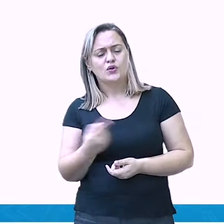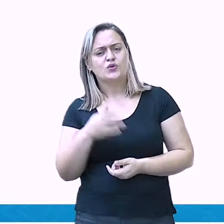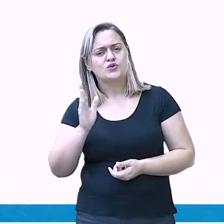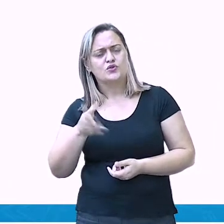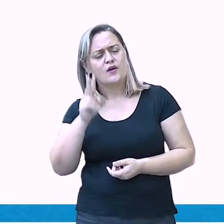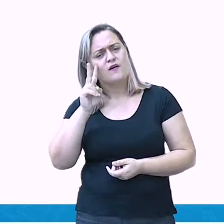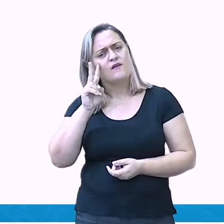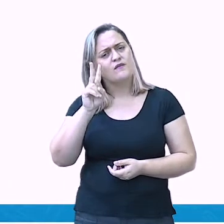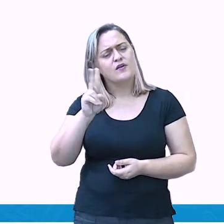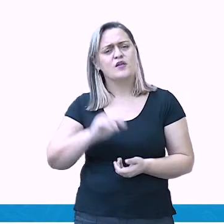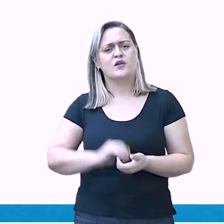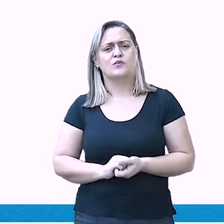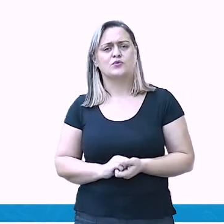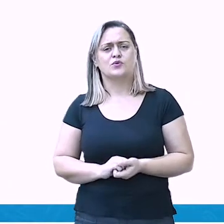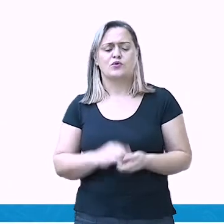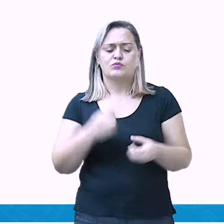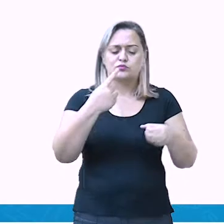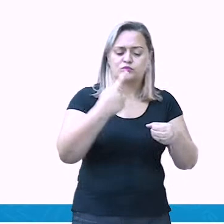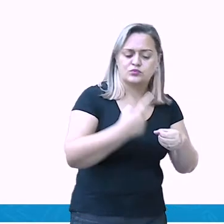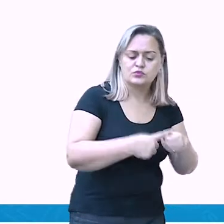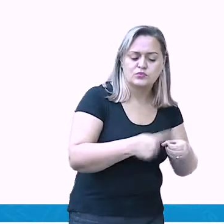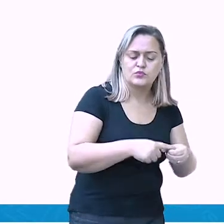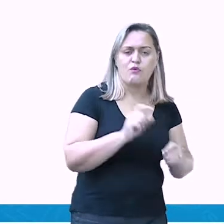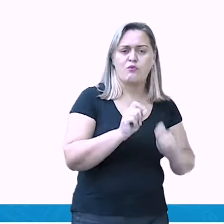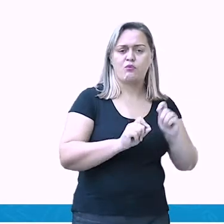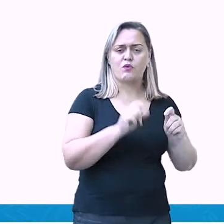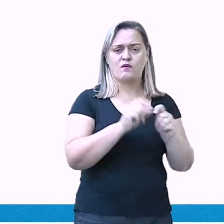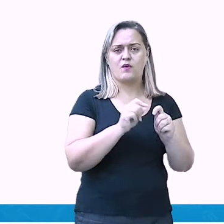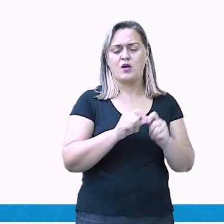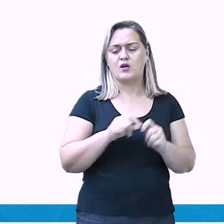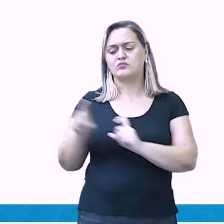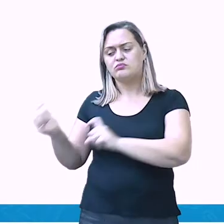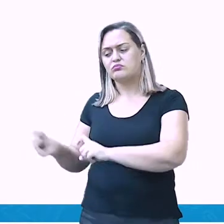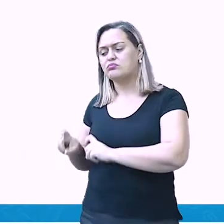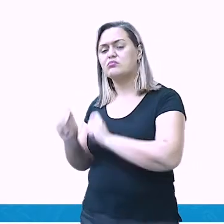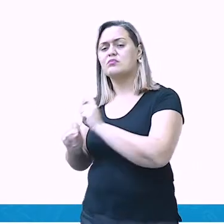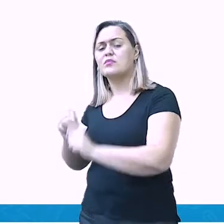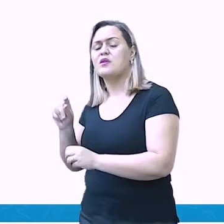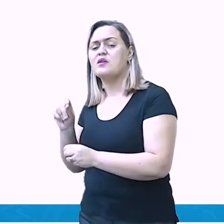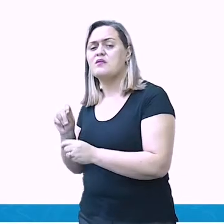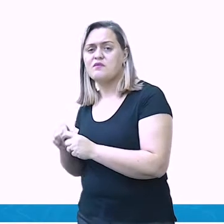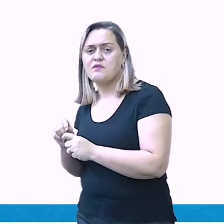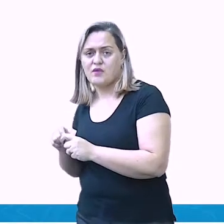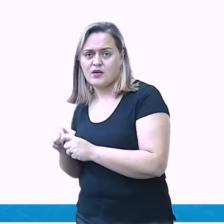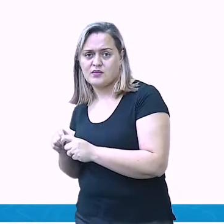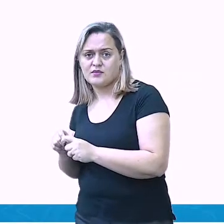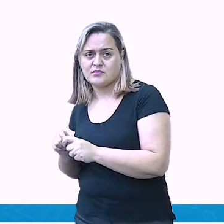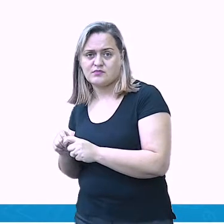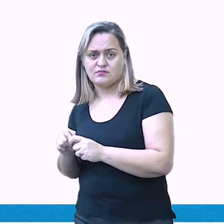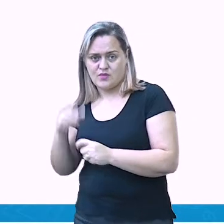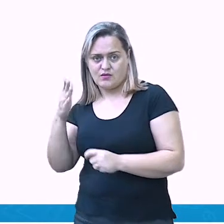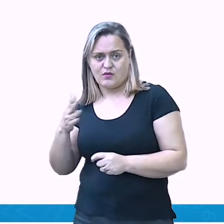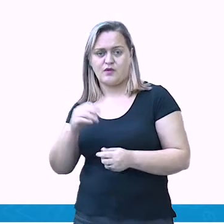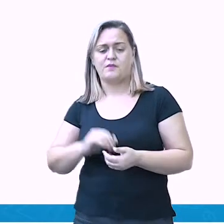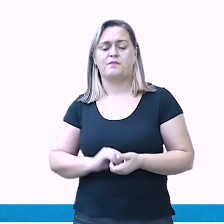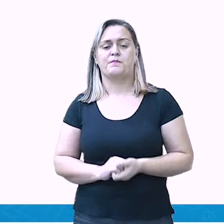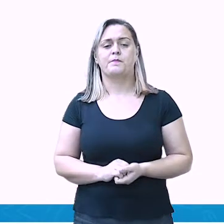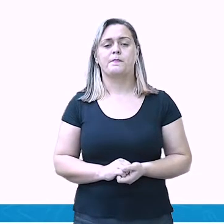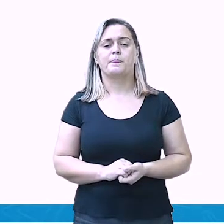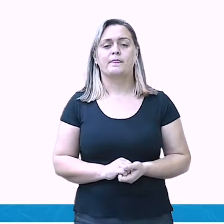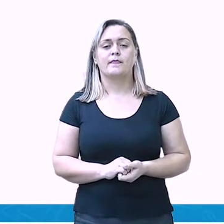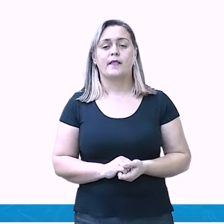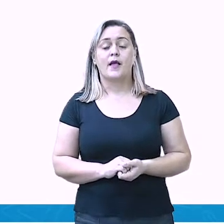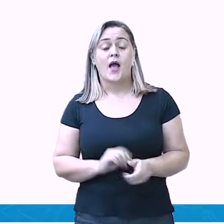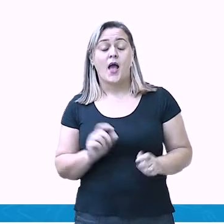interdependência entre elas. Vamos continuar a leitura? Um fator importante a ser